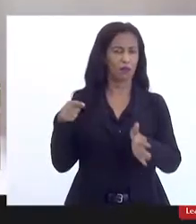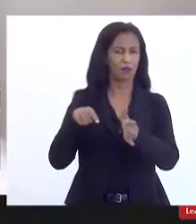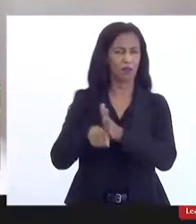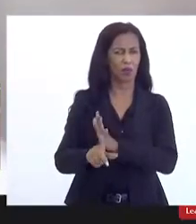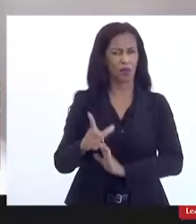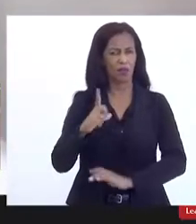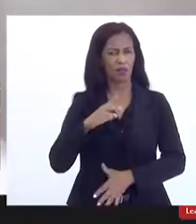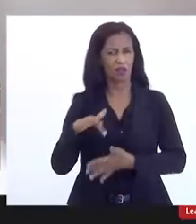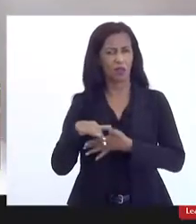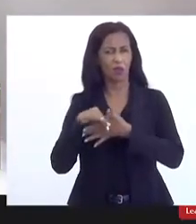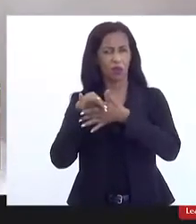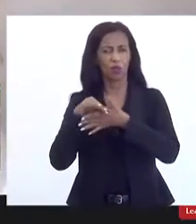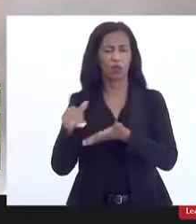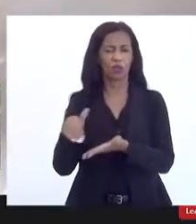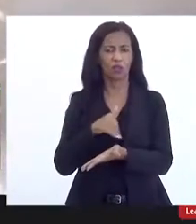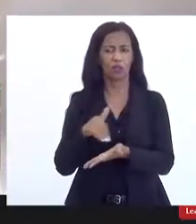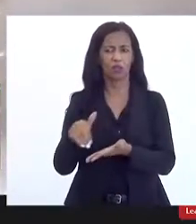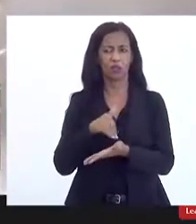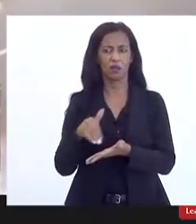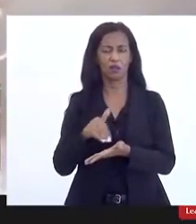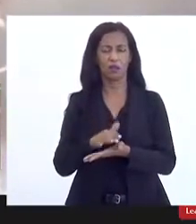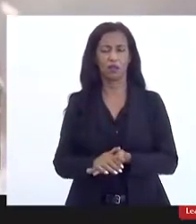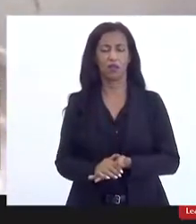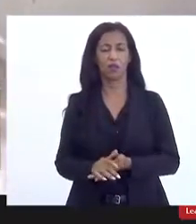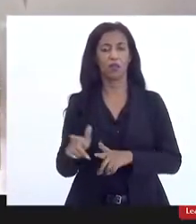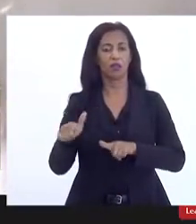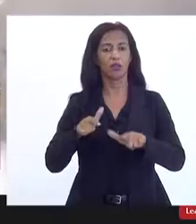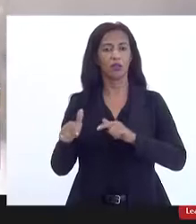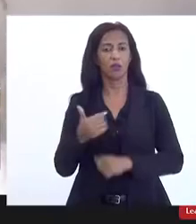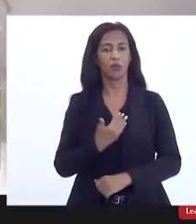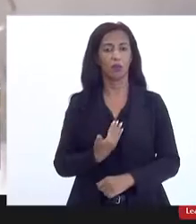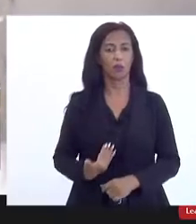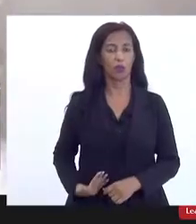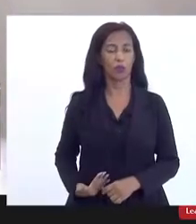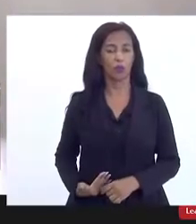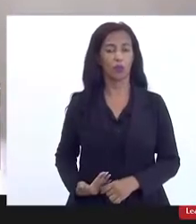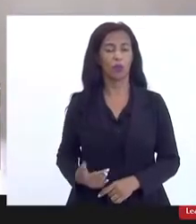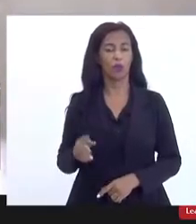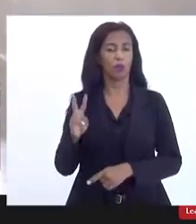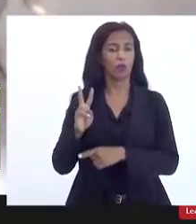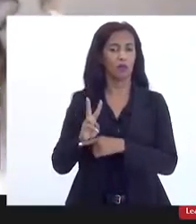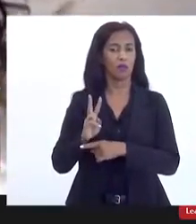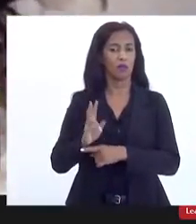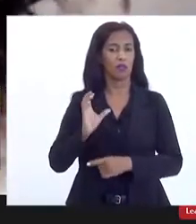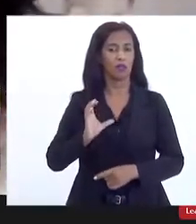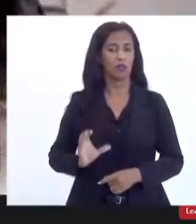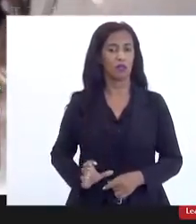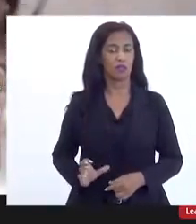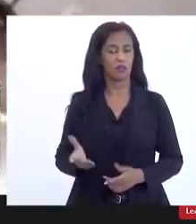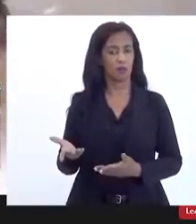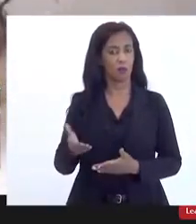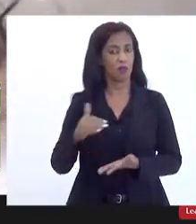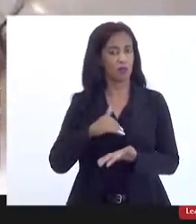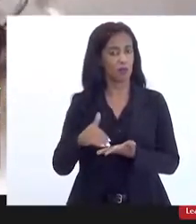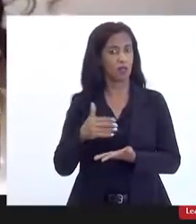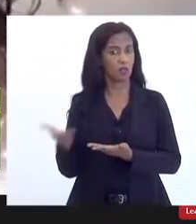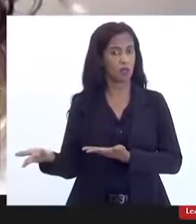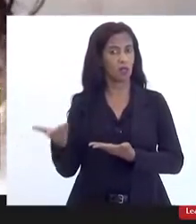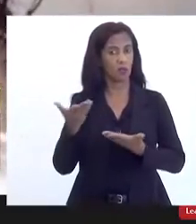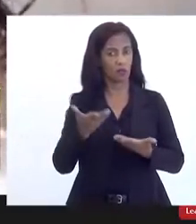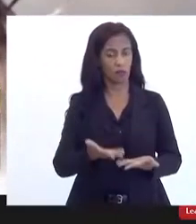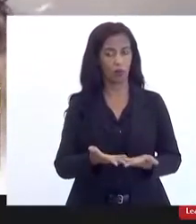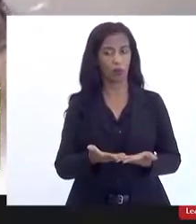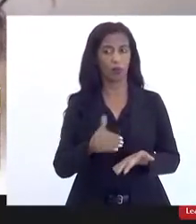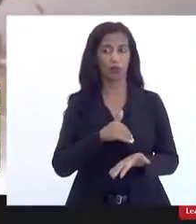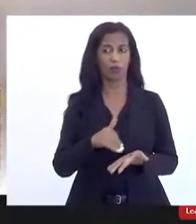representante da Secretaria Municipal de Serviços Públicos e Defesa Civil a Secretaria foi convidada e havia confirmação do